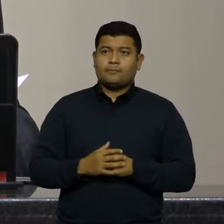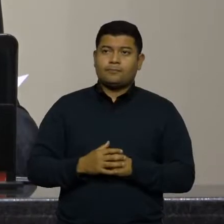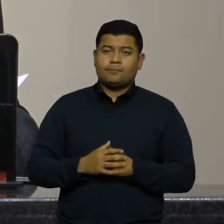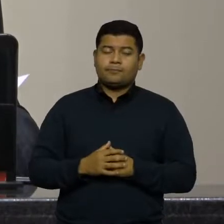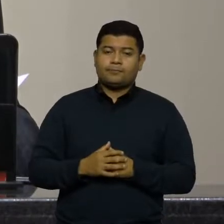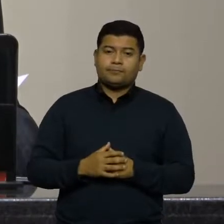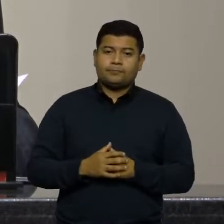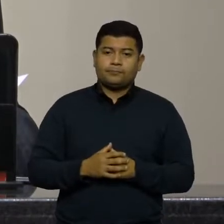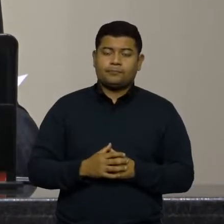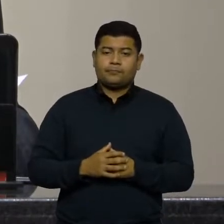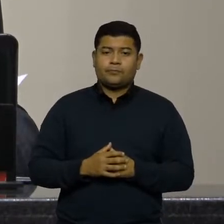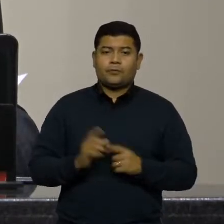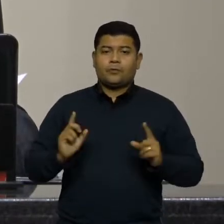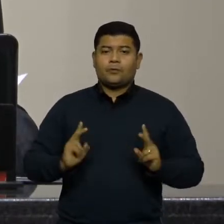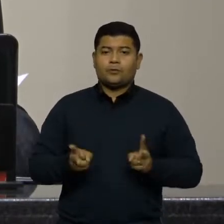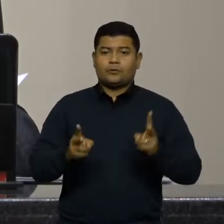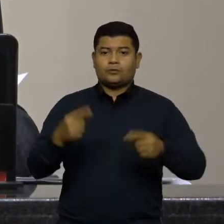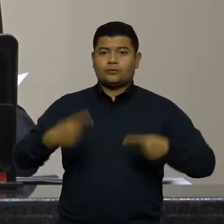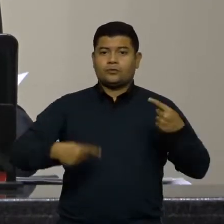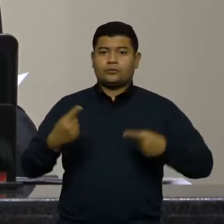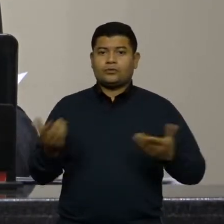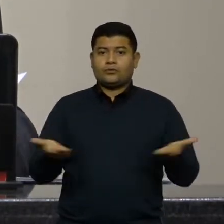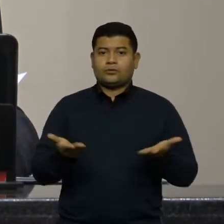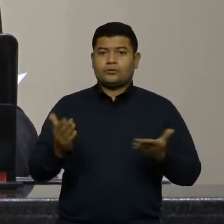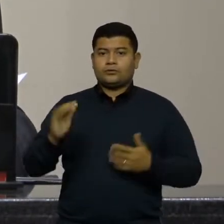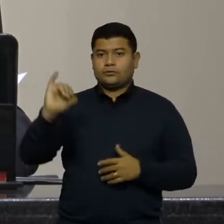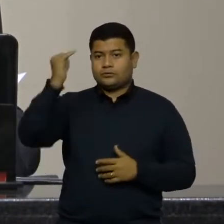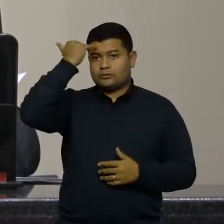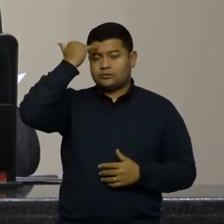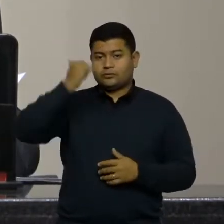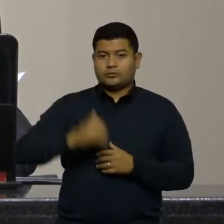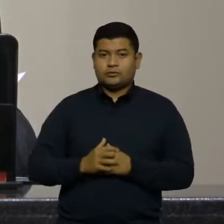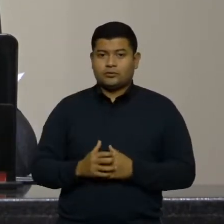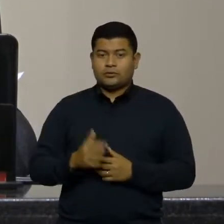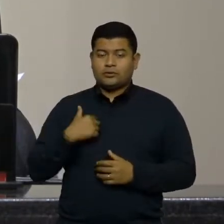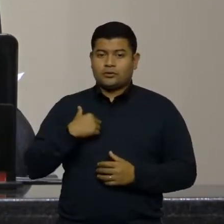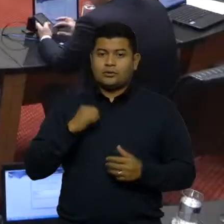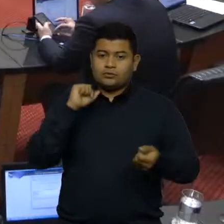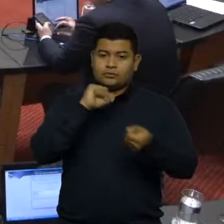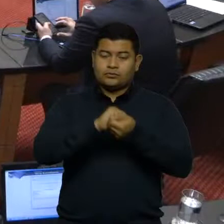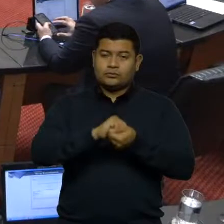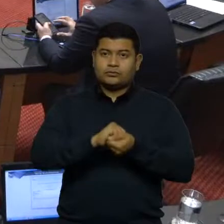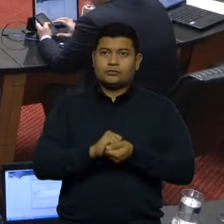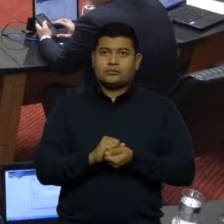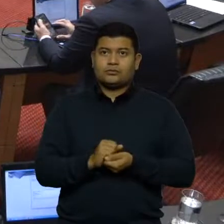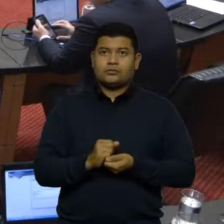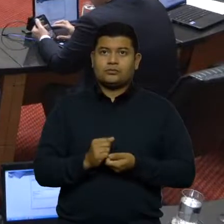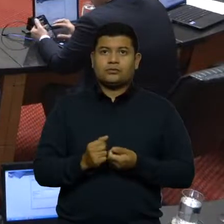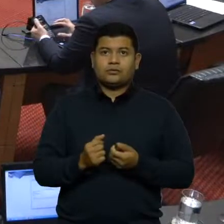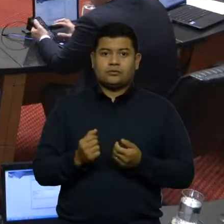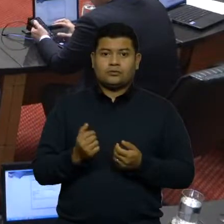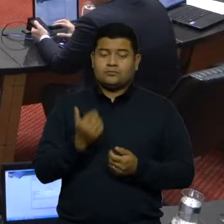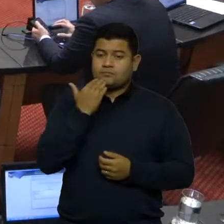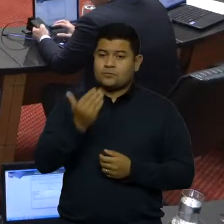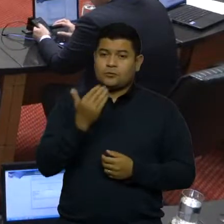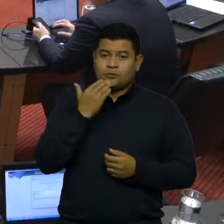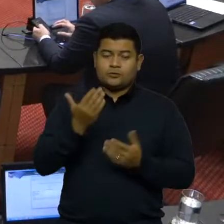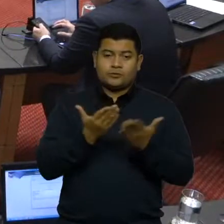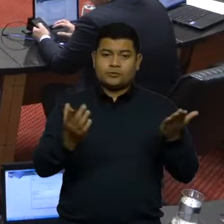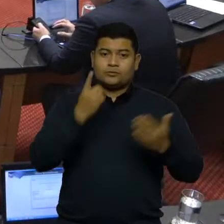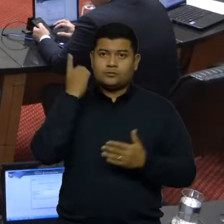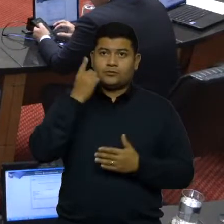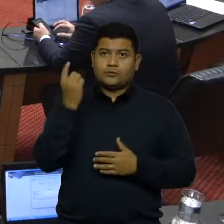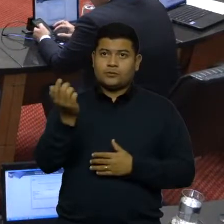Ainda para discutir, deputado Jair Mioto. Senhor presidente, quero somar-me aqui à reivindicação dos deputados que me